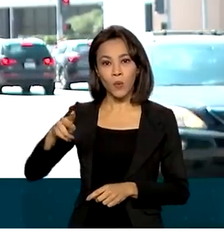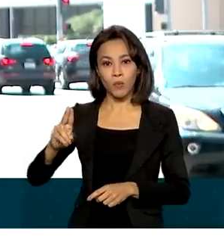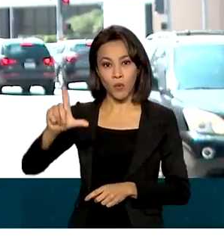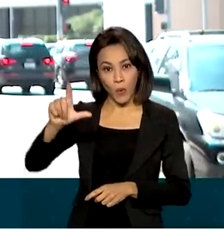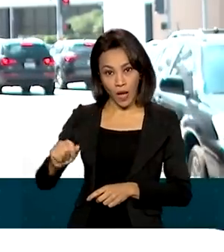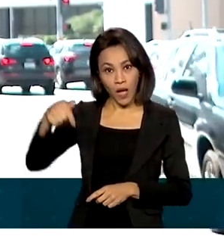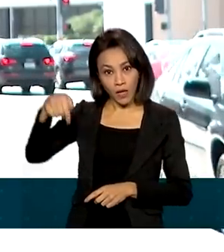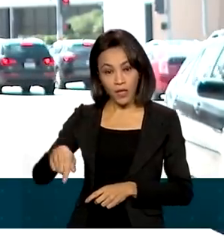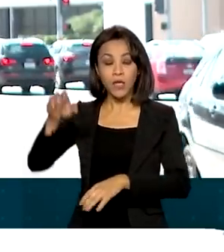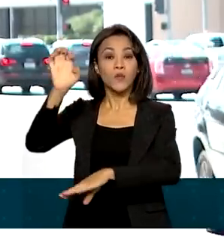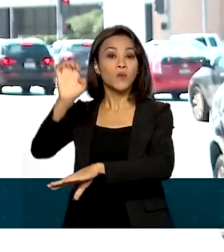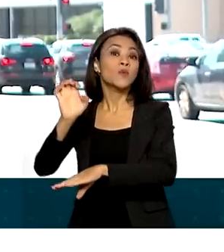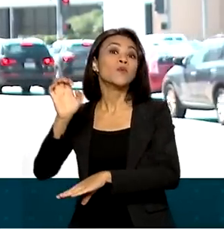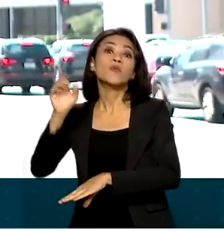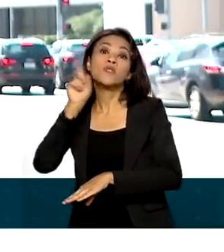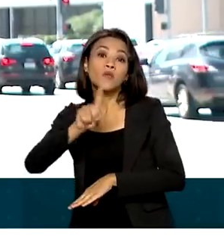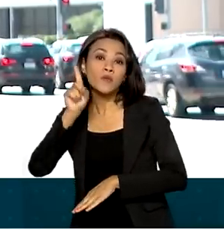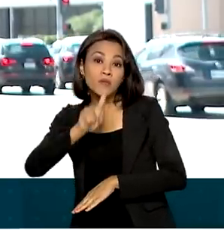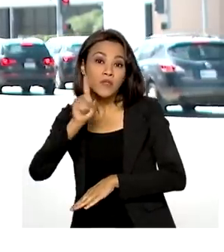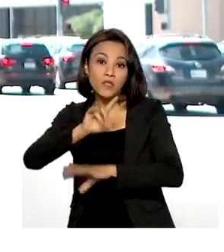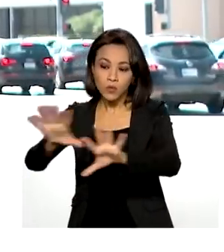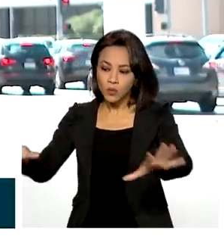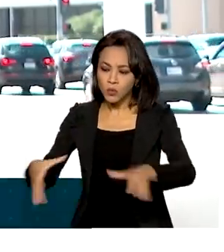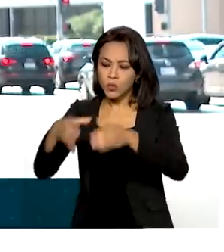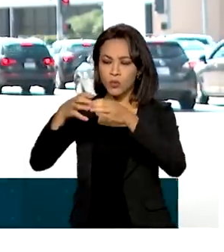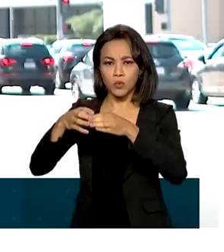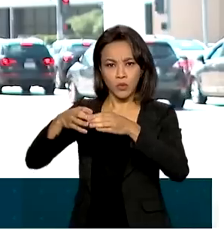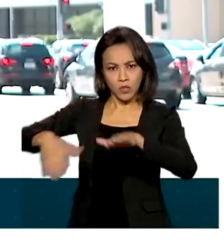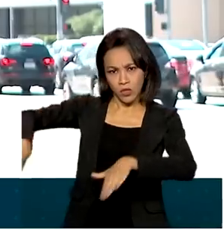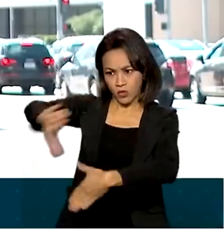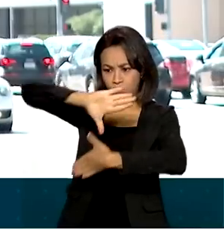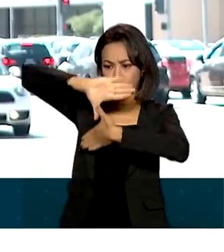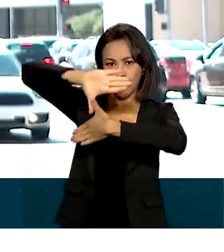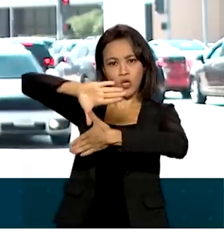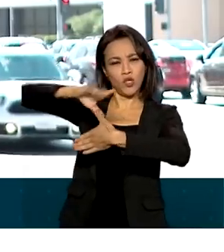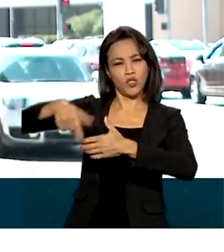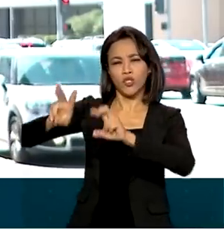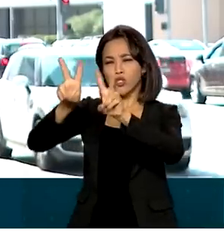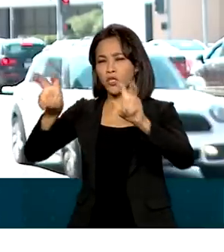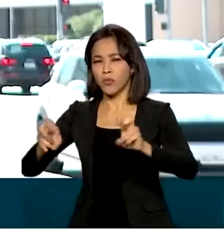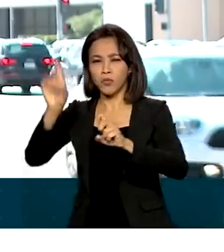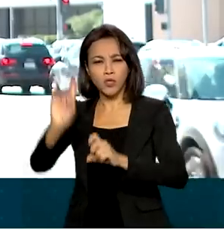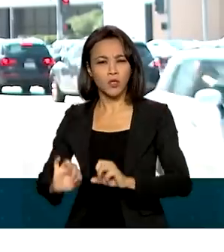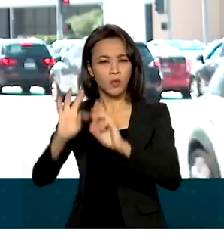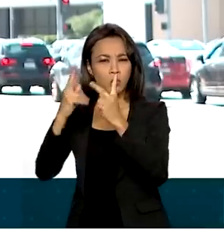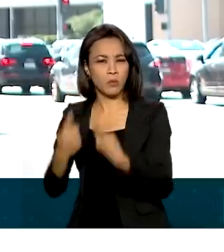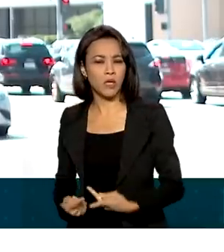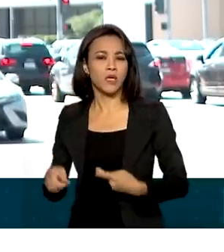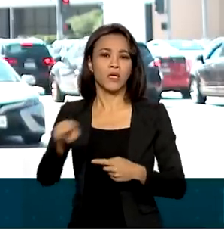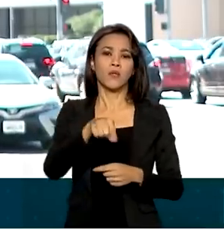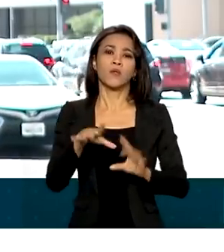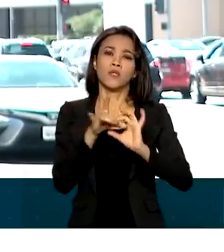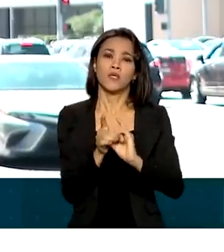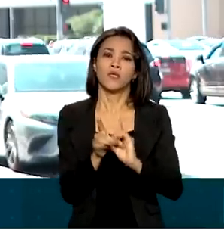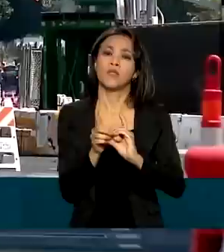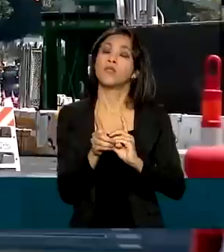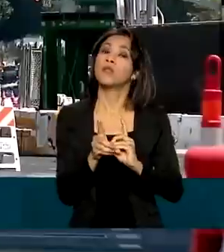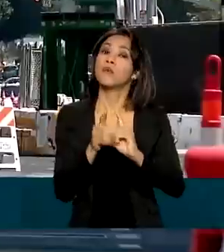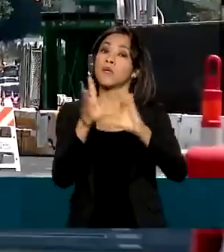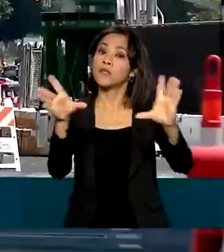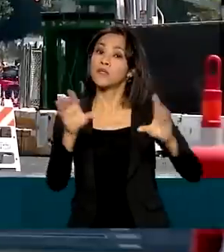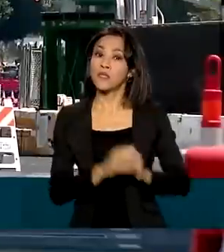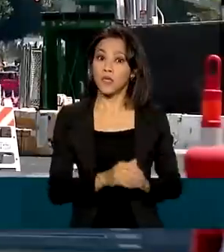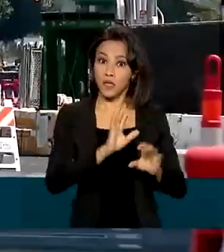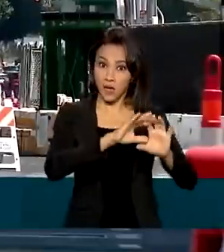Los Angeles, nos Estados Unidos, líderes do continente debatem temas como direitos humanos, democracia, meio ambiente e comércio.